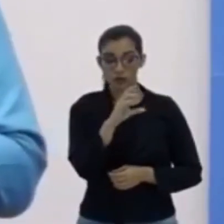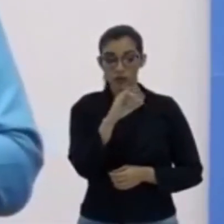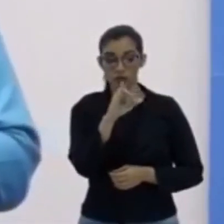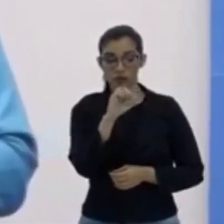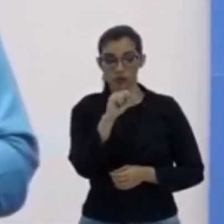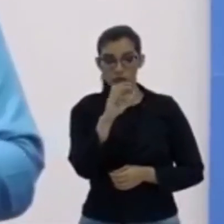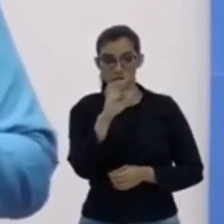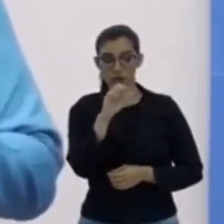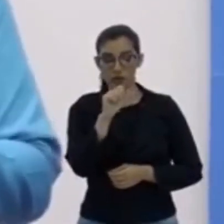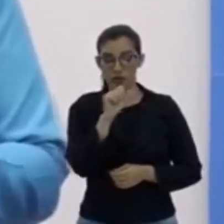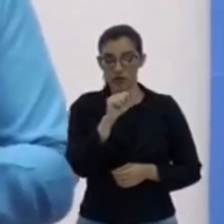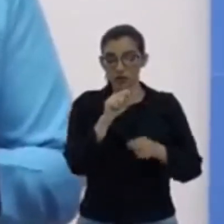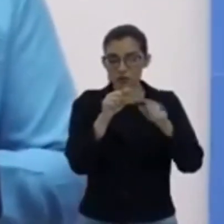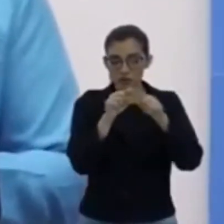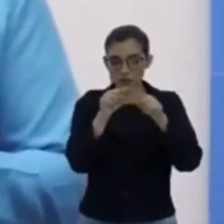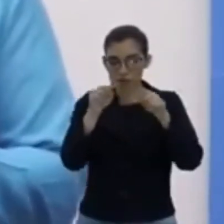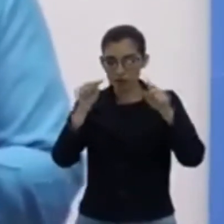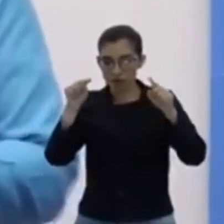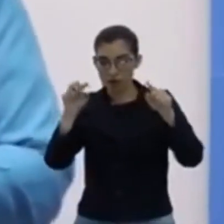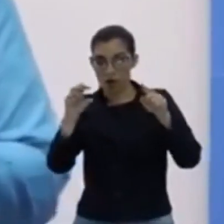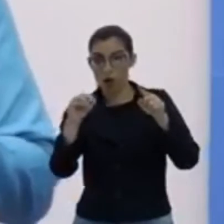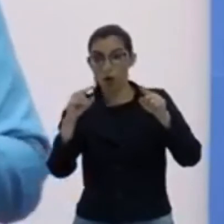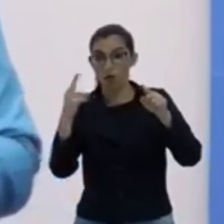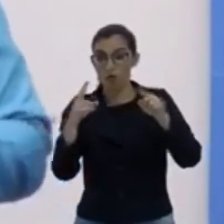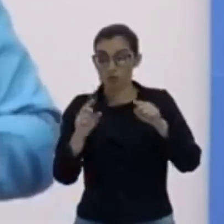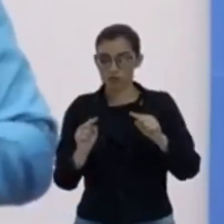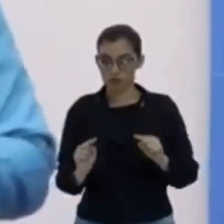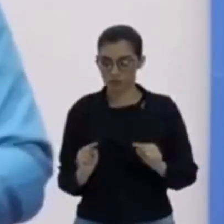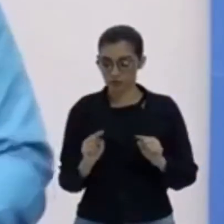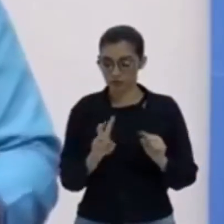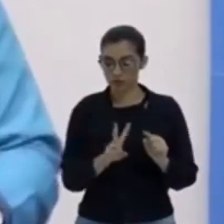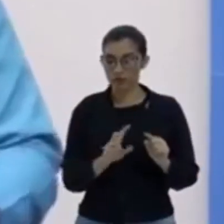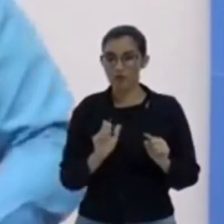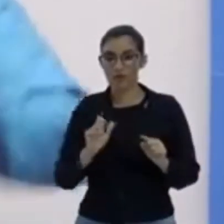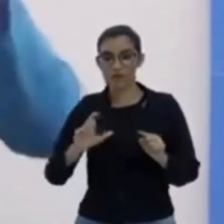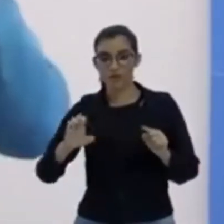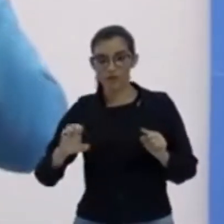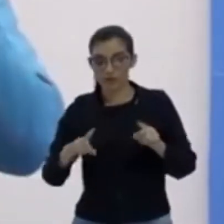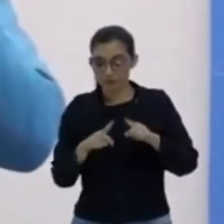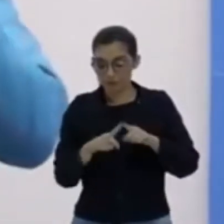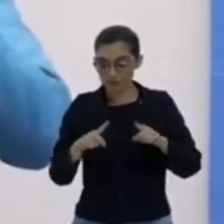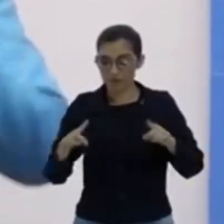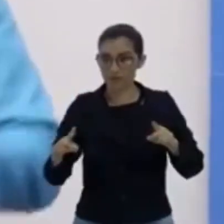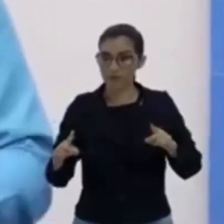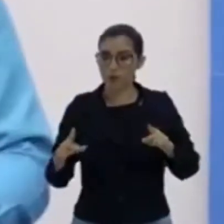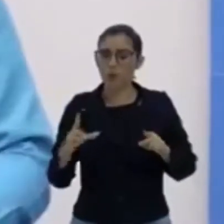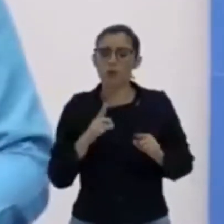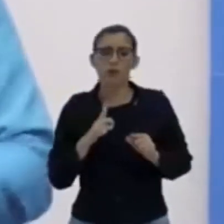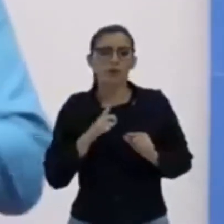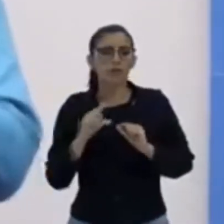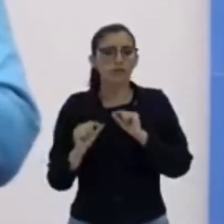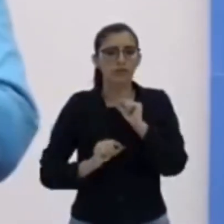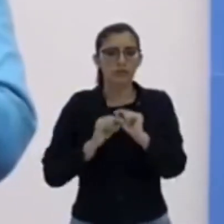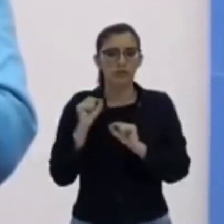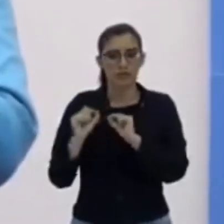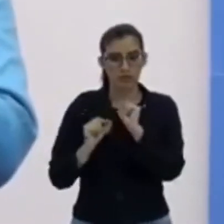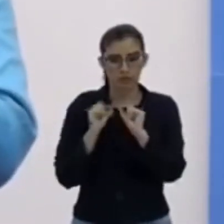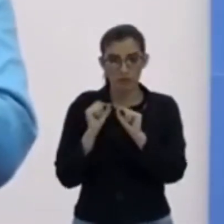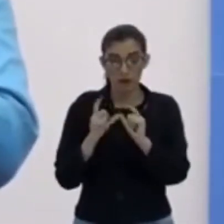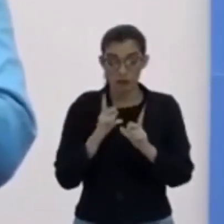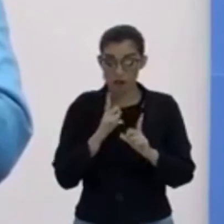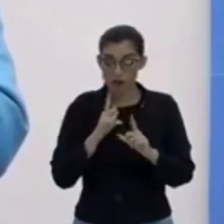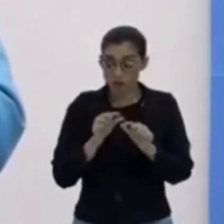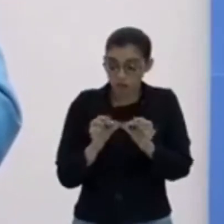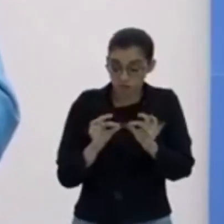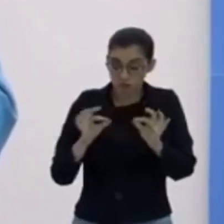que está do lado da outra, ou dois valios consecutivos, um ao lado do outro, o é que eu tenho, se eu pegar uma fita